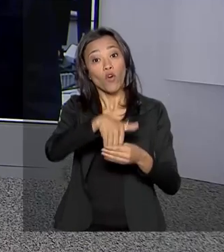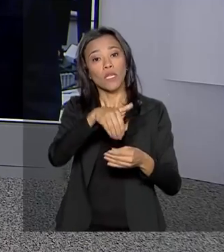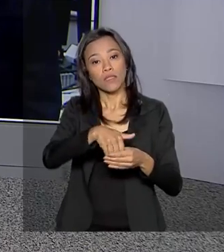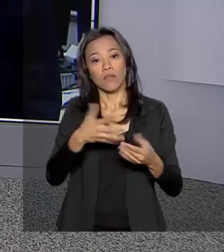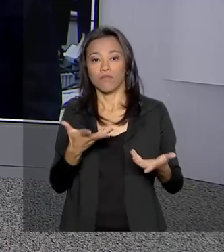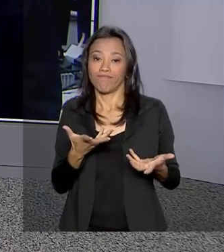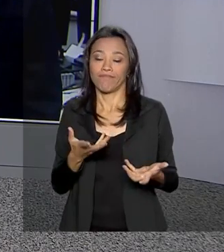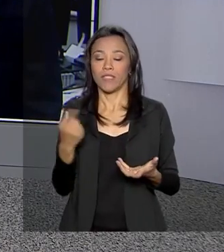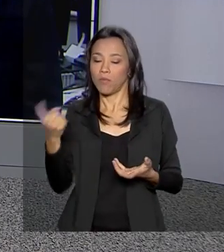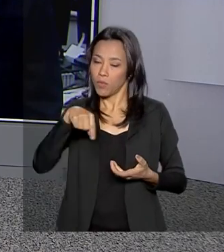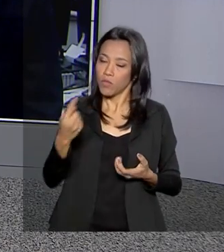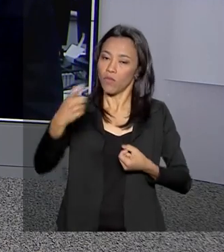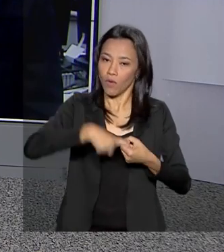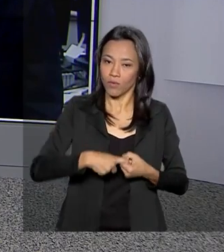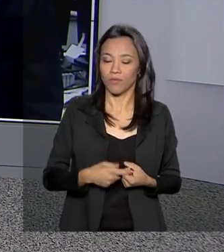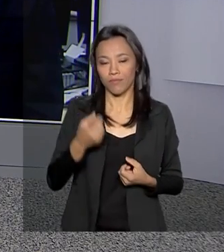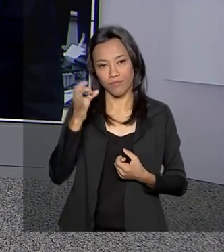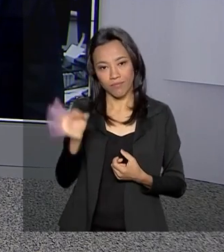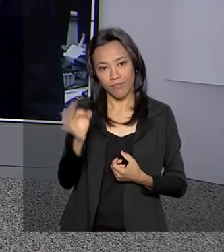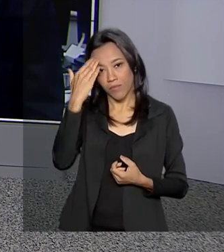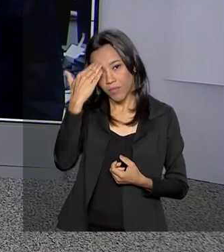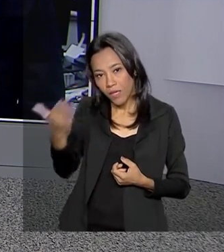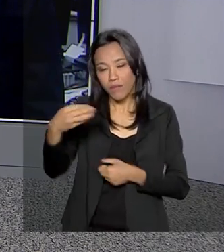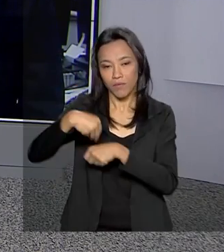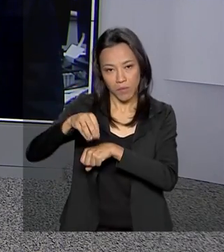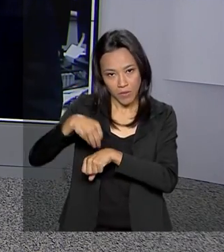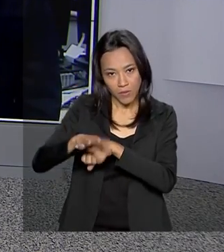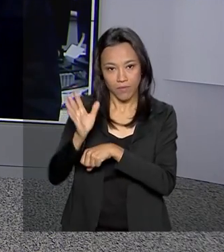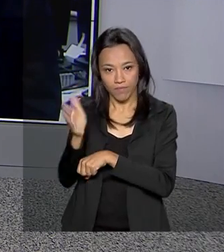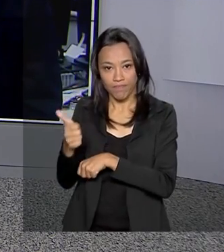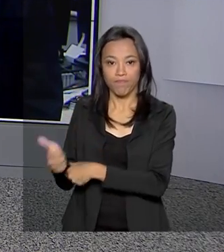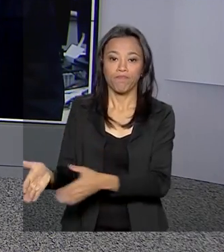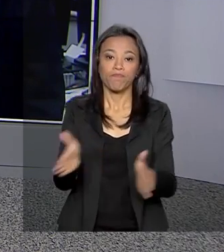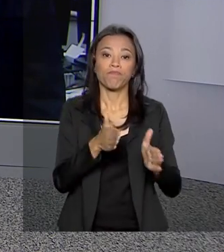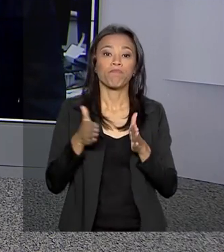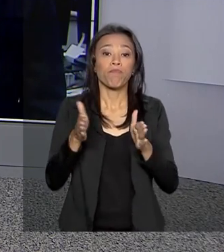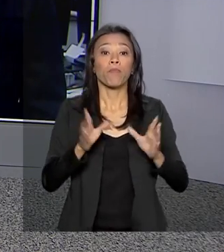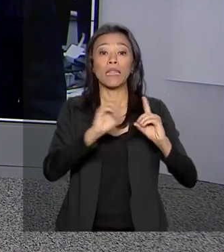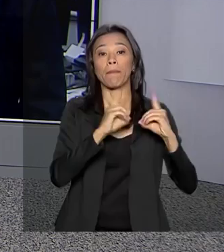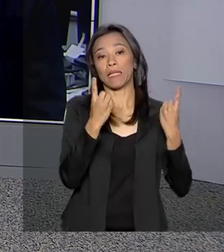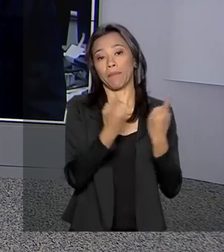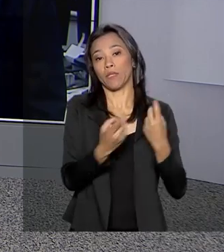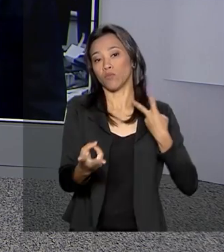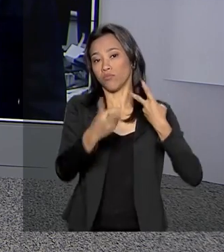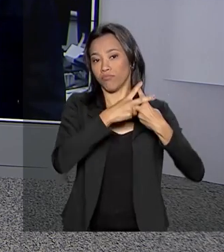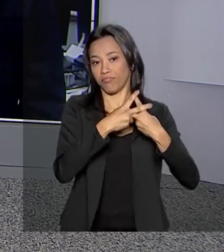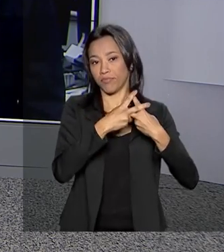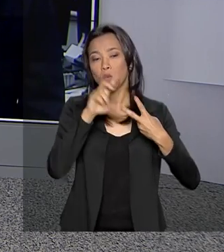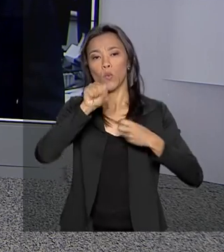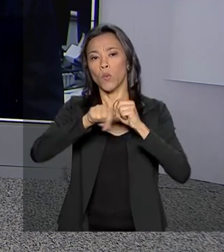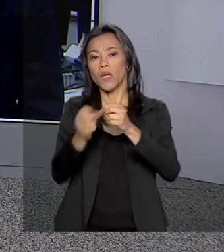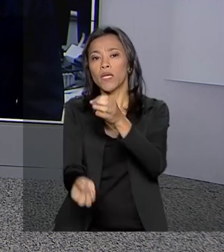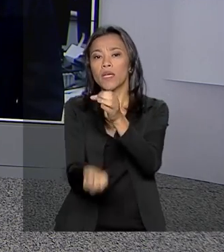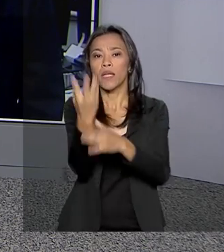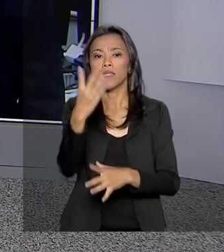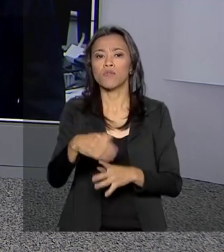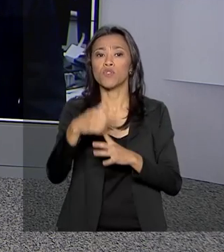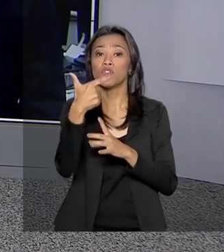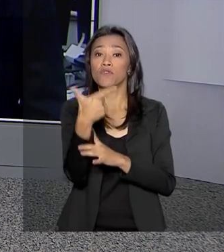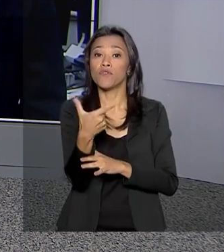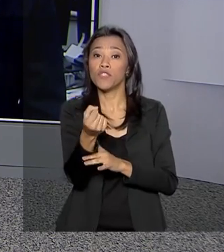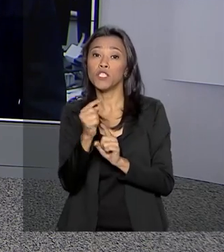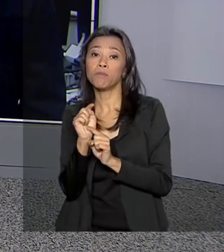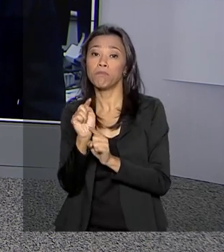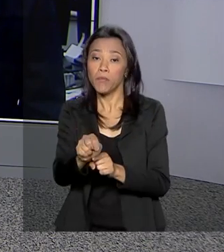você, Carla. Tá certo, Selma. Muito obrigada, então, pelas suas informações. O Departamento Penitenciário Nacional prevê a criação de mais de 20 mil